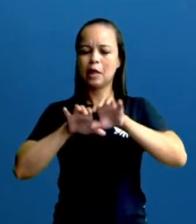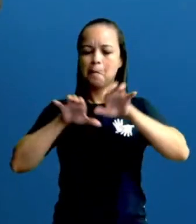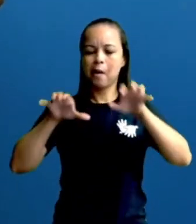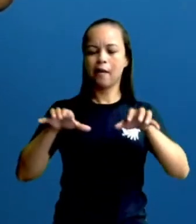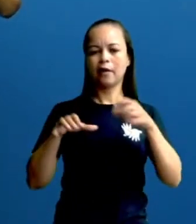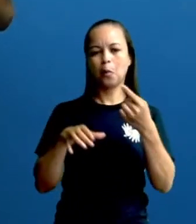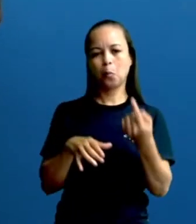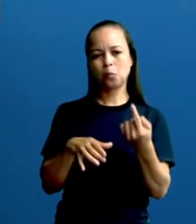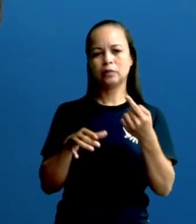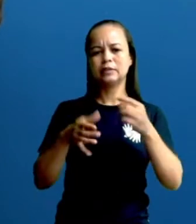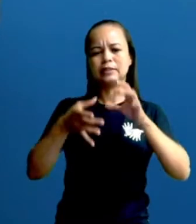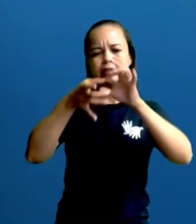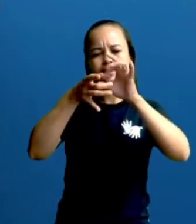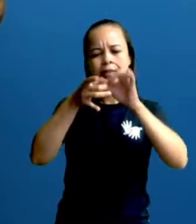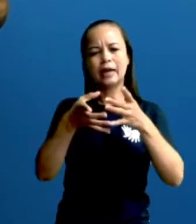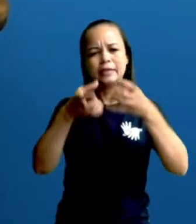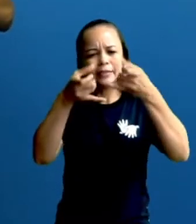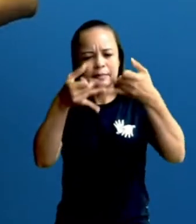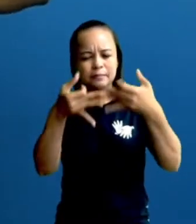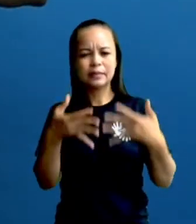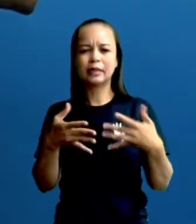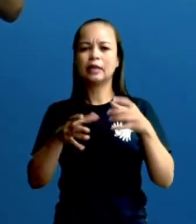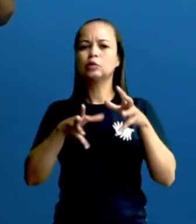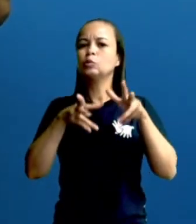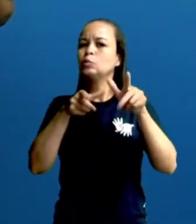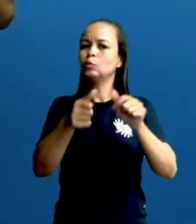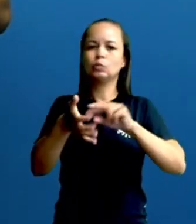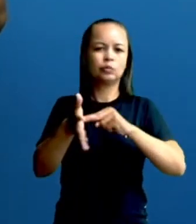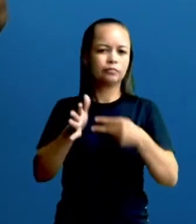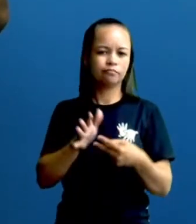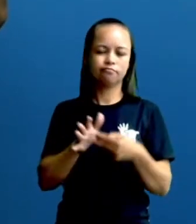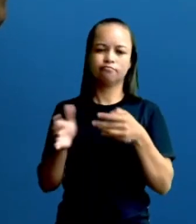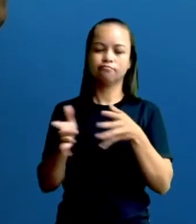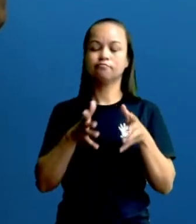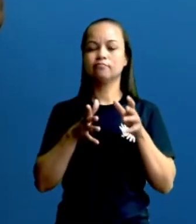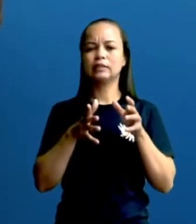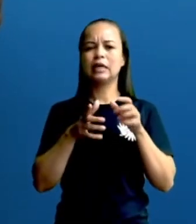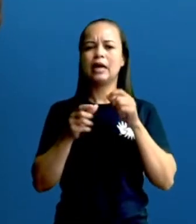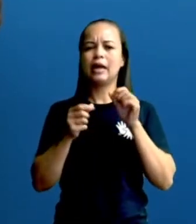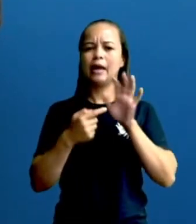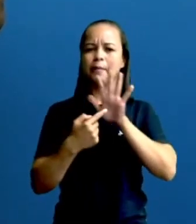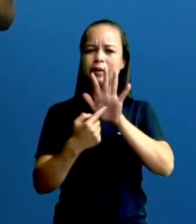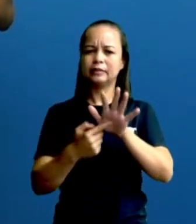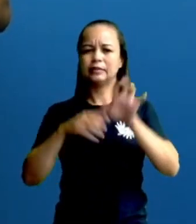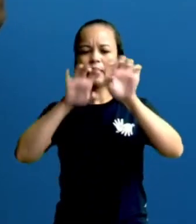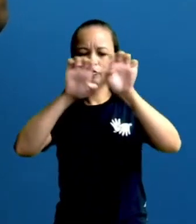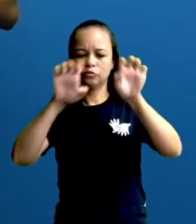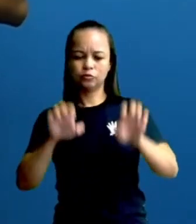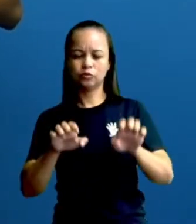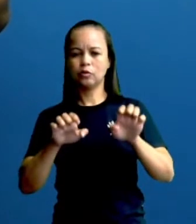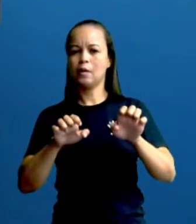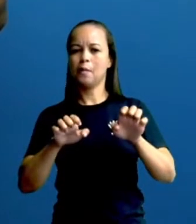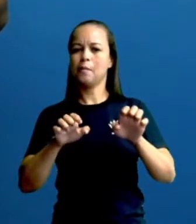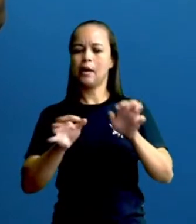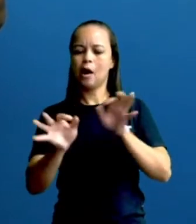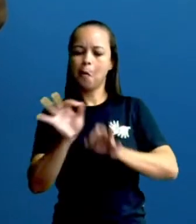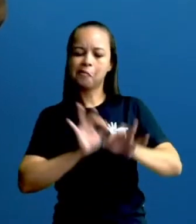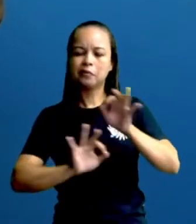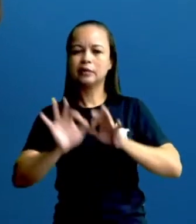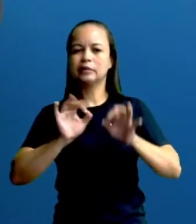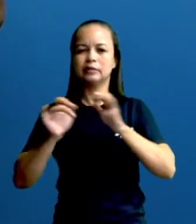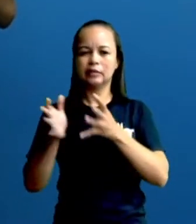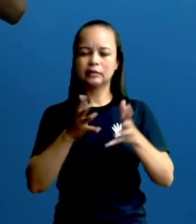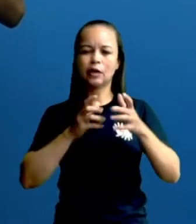que simplifica tudo, que diz o seguinte, é o de apresentar as estruturas para a elaboração